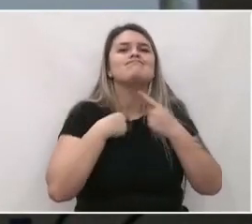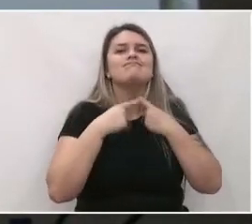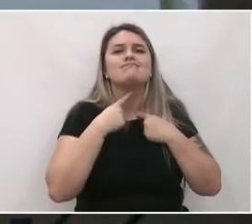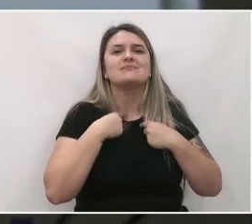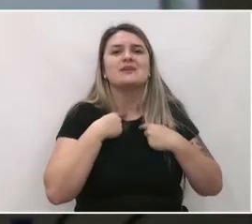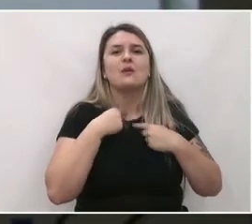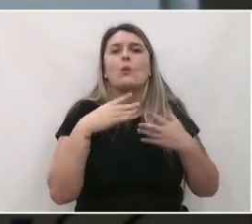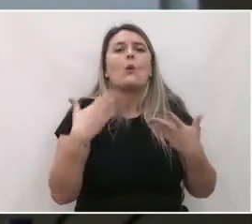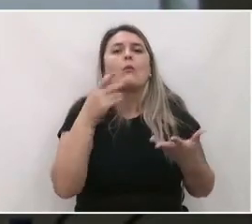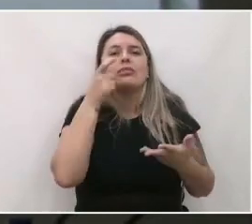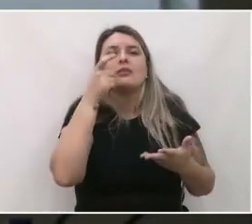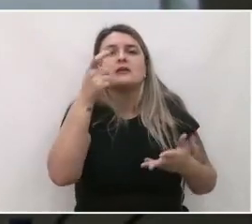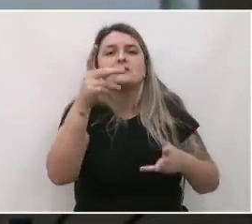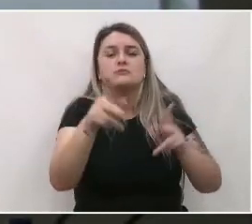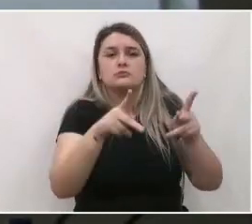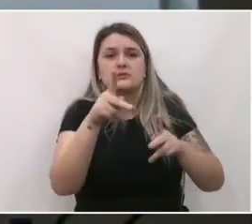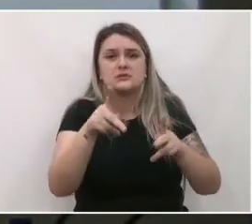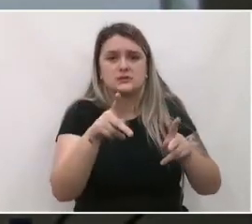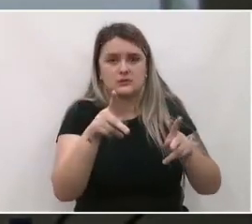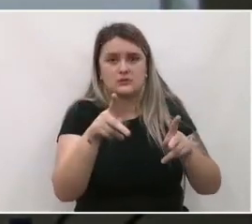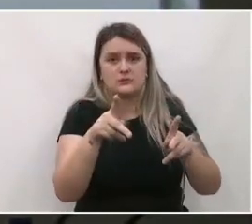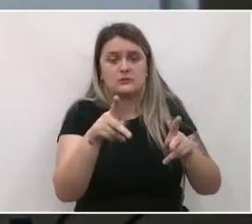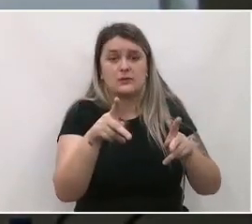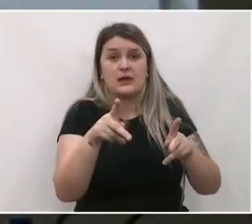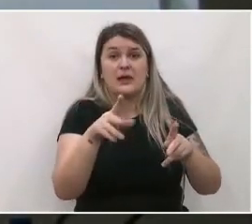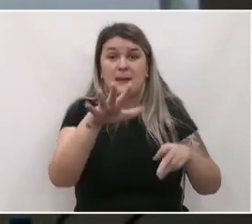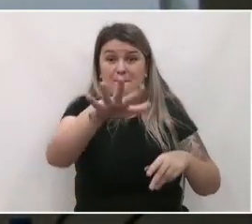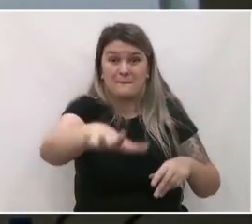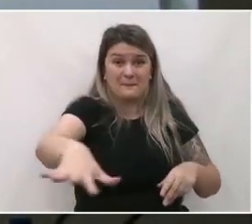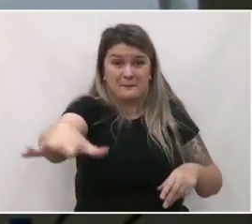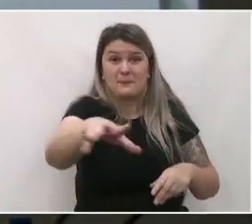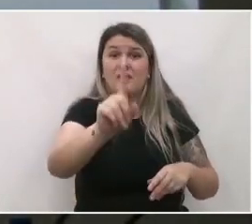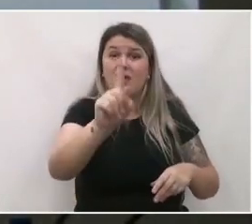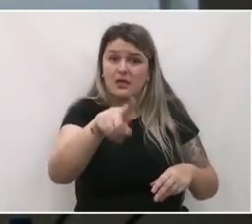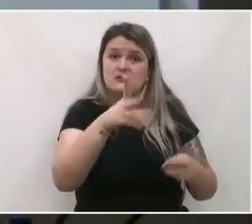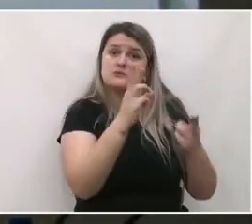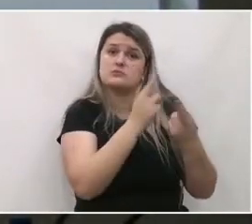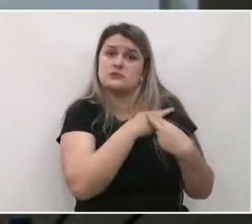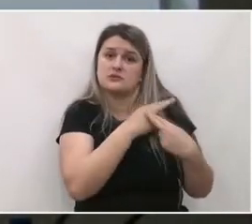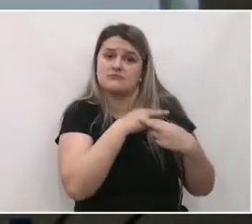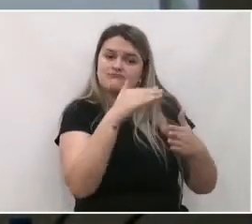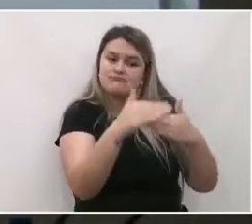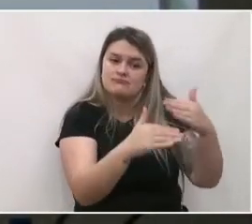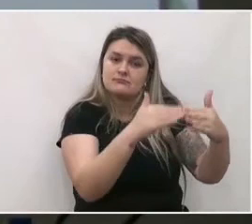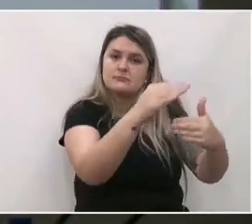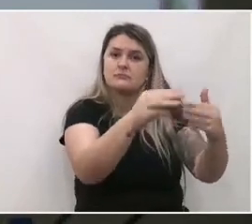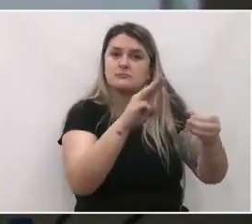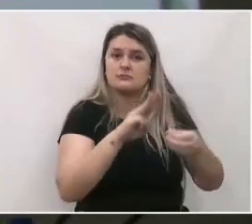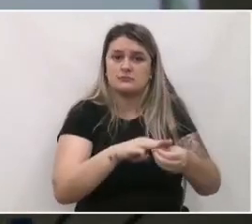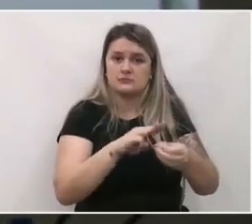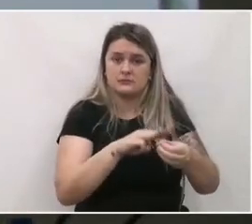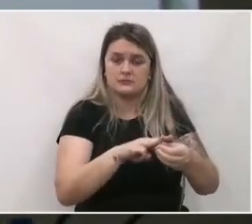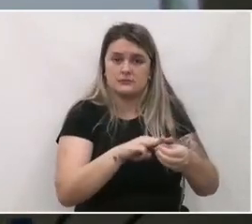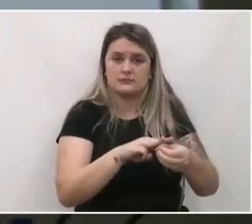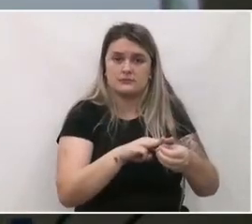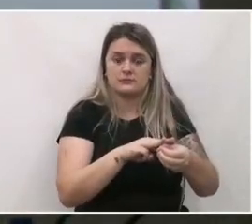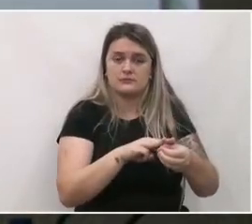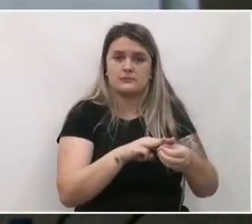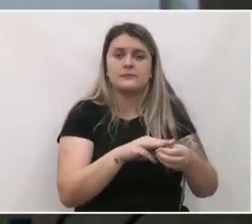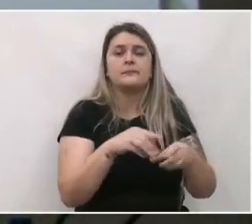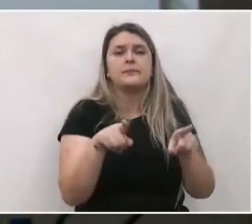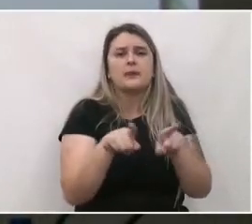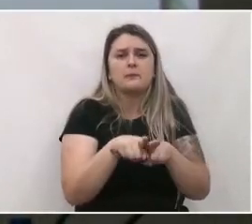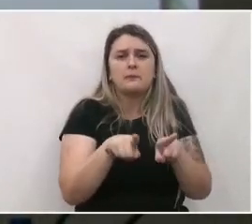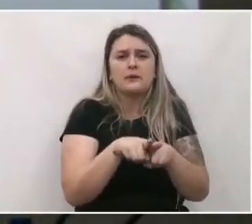Ele sensibiliza a sociedade para a responsabilidade em relação ao desenvolvimento sustentável do município. E ele